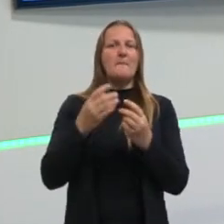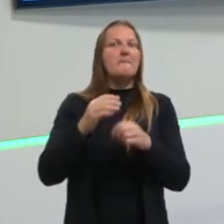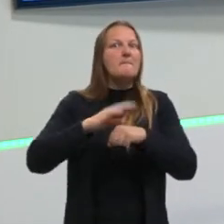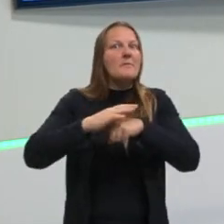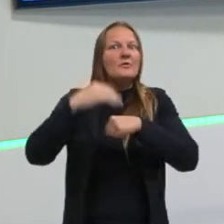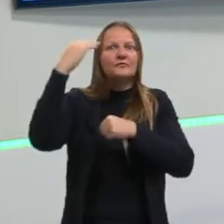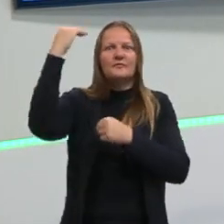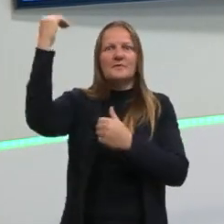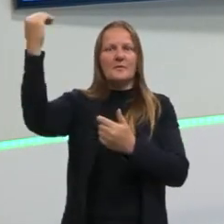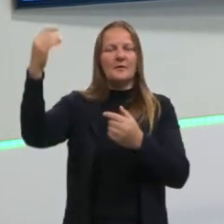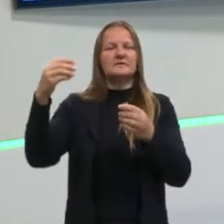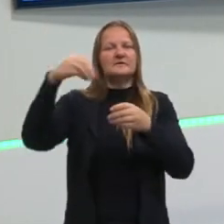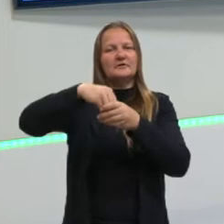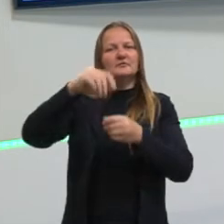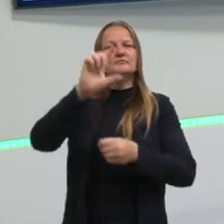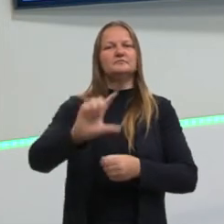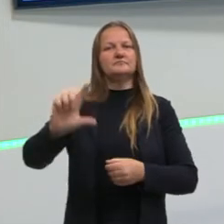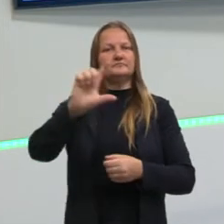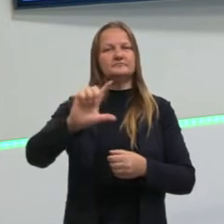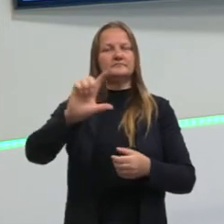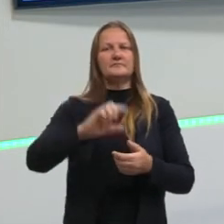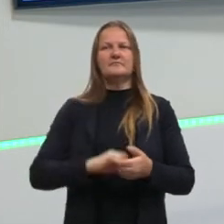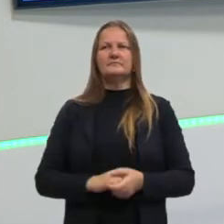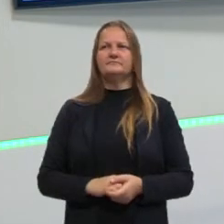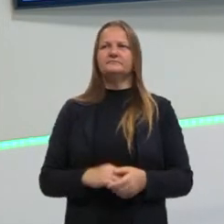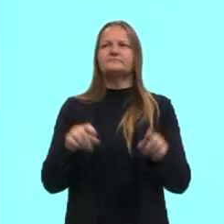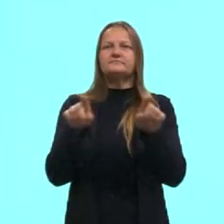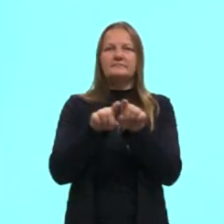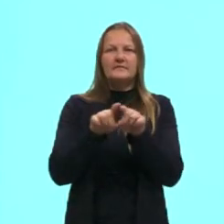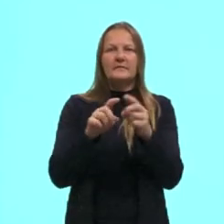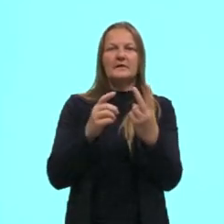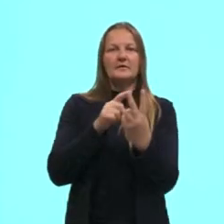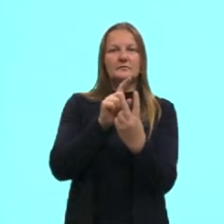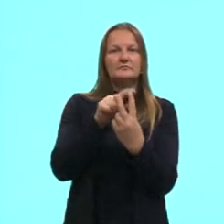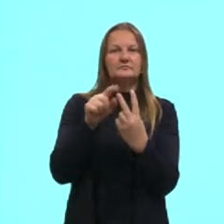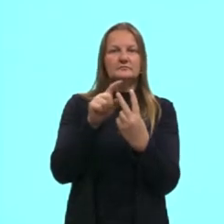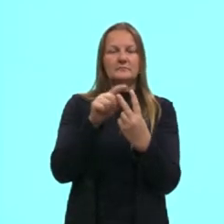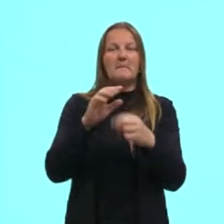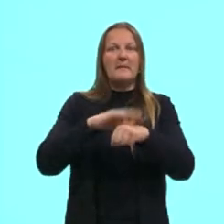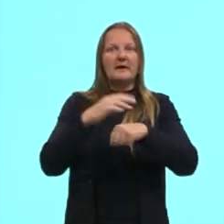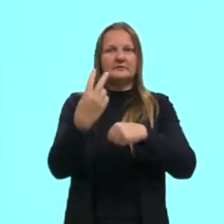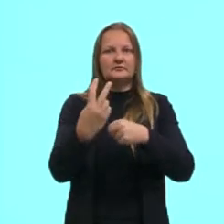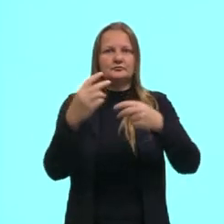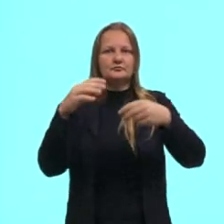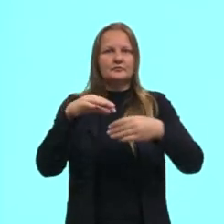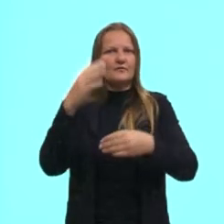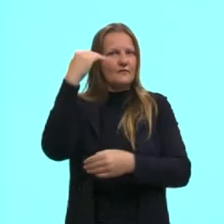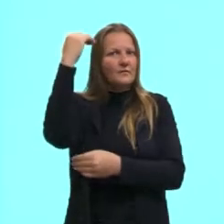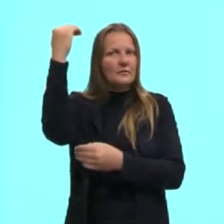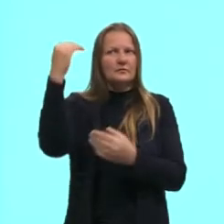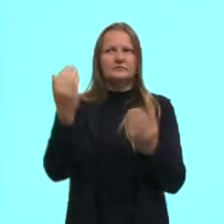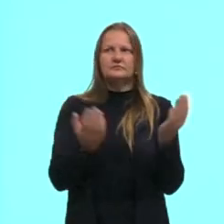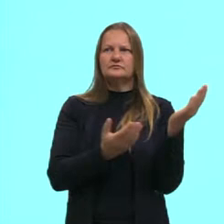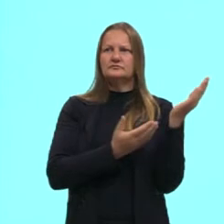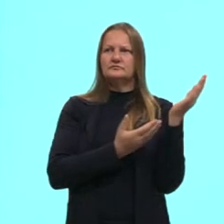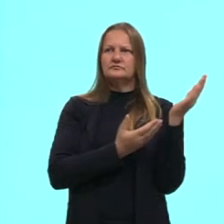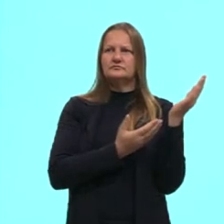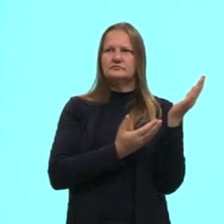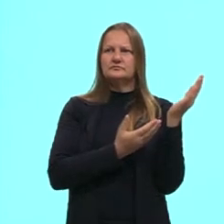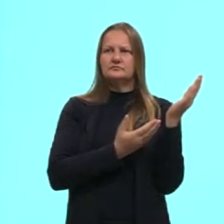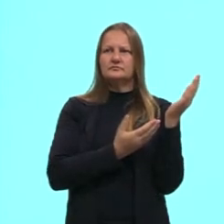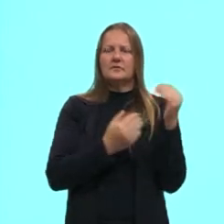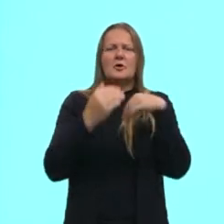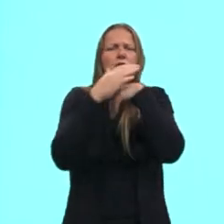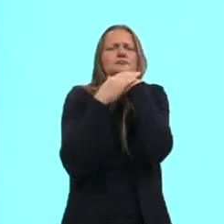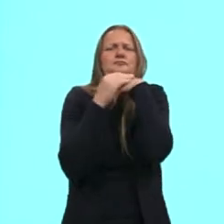nossa literatura. A gente também vai ter... Aqui talvez seja o slide com os meus